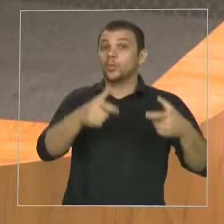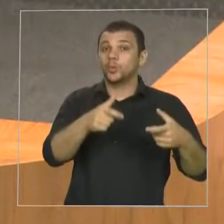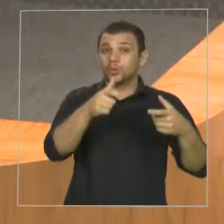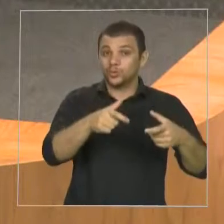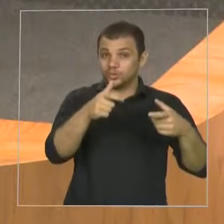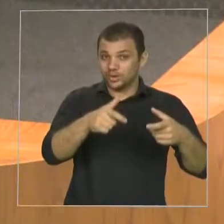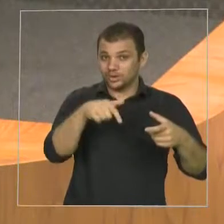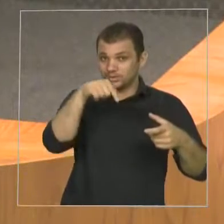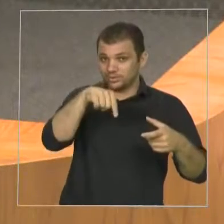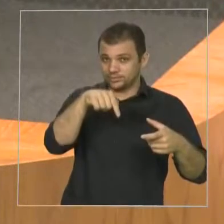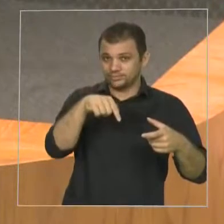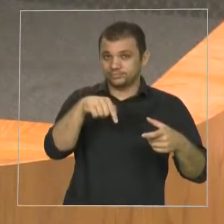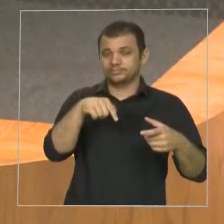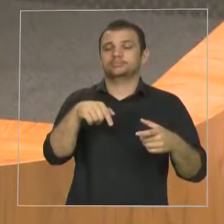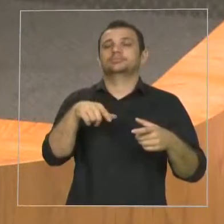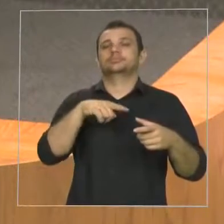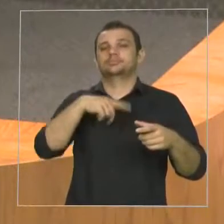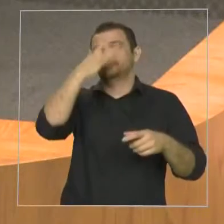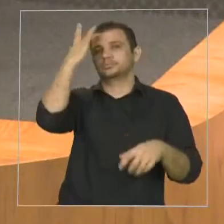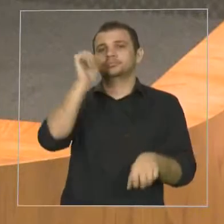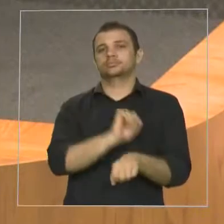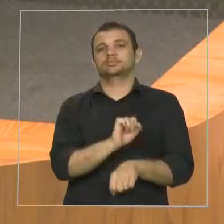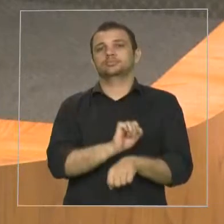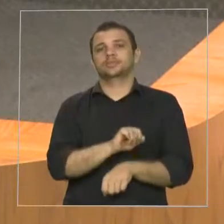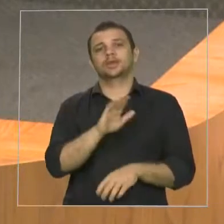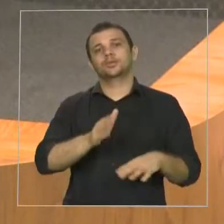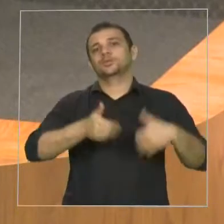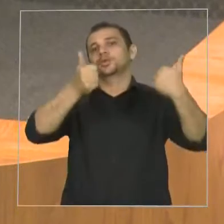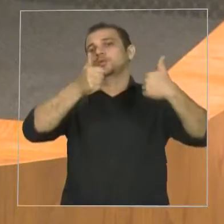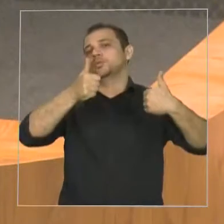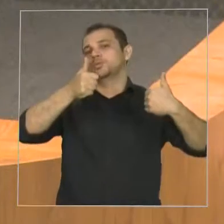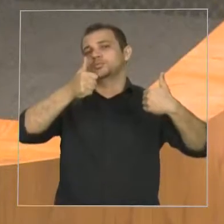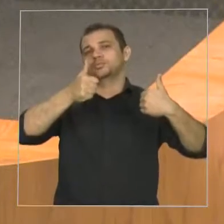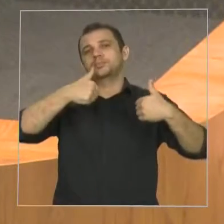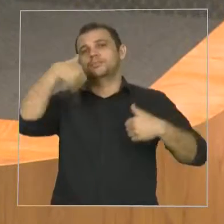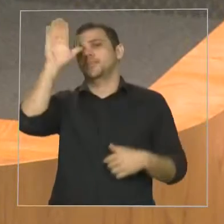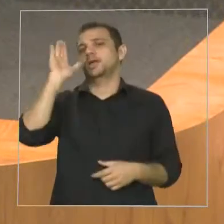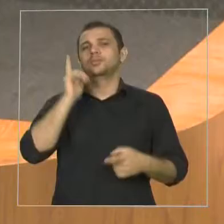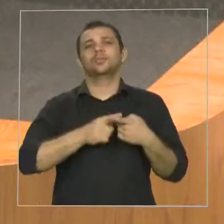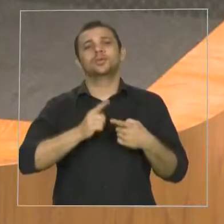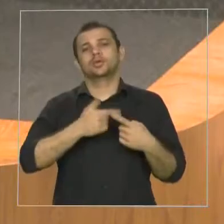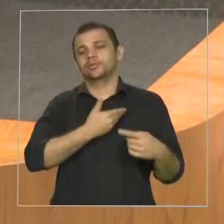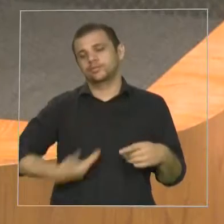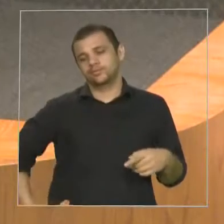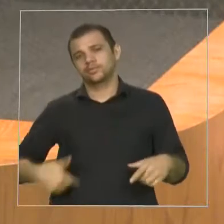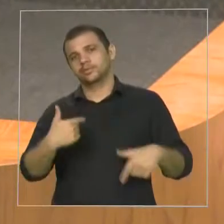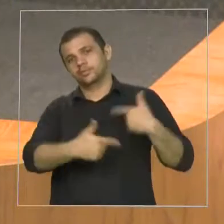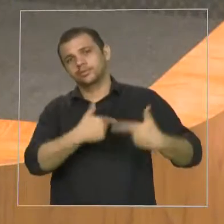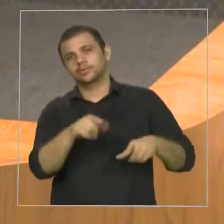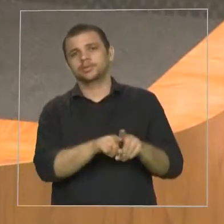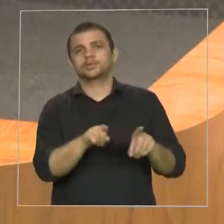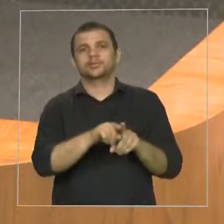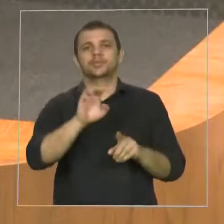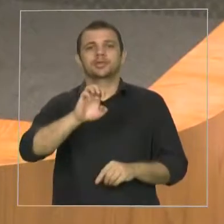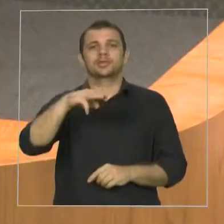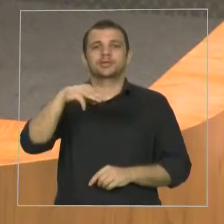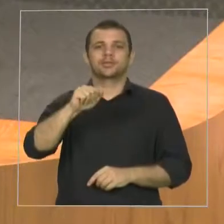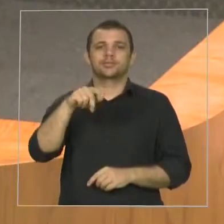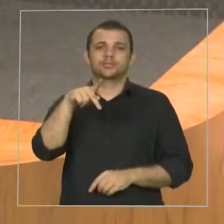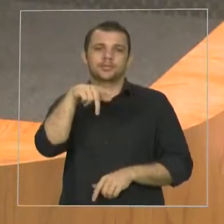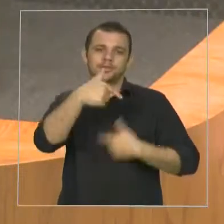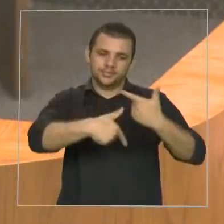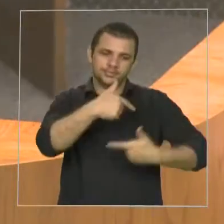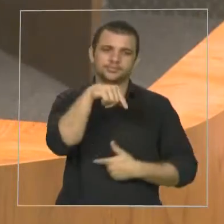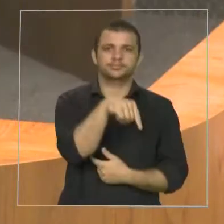da ação do governo, principalmente a EMAP. Mas também há algumas sugestões em relação a essa área dos